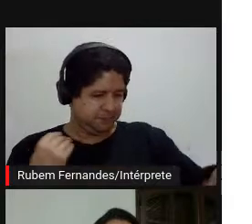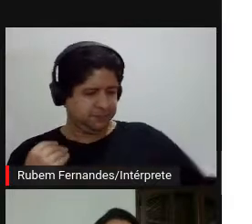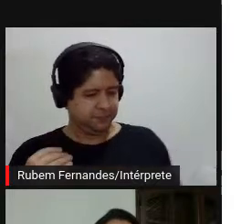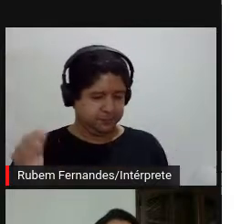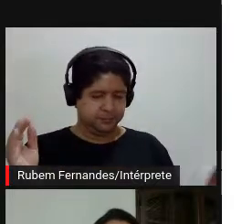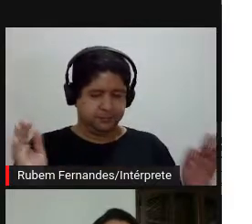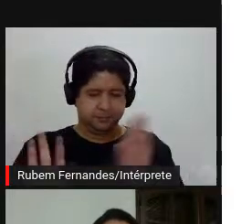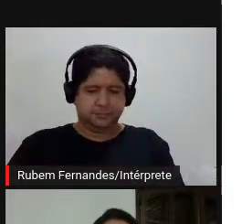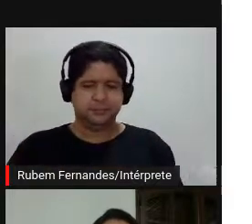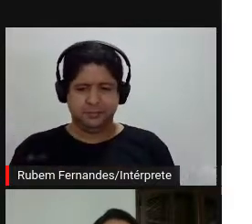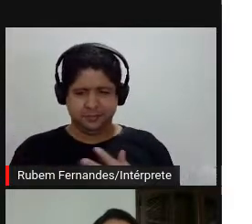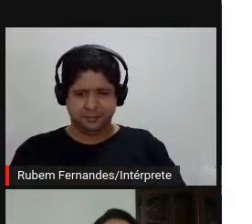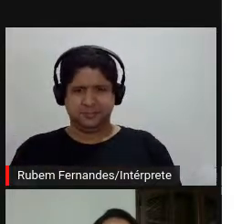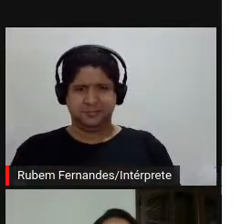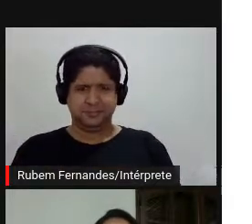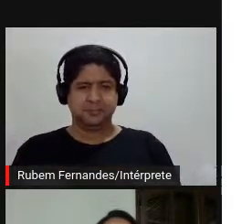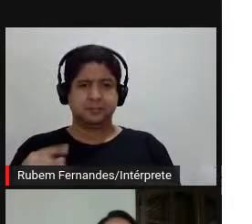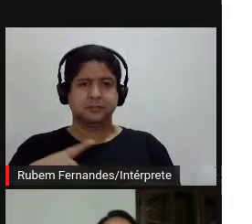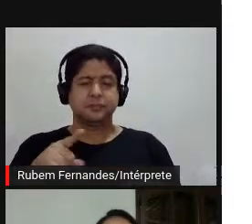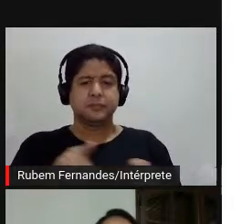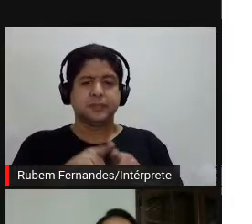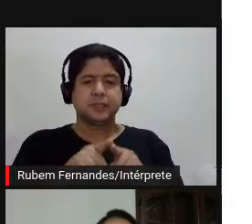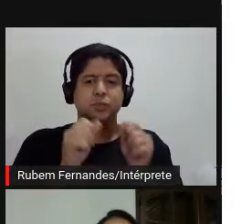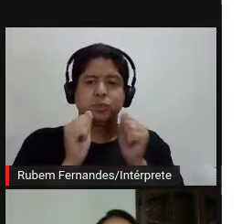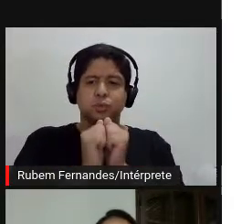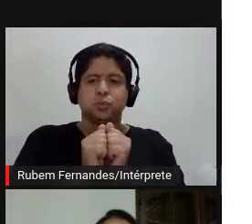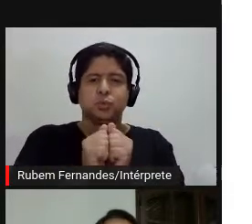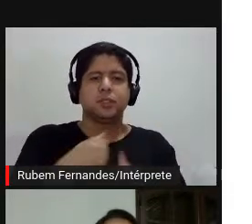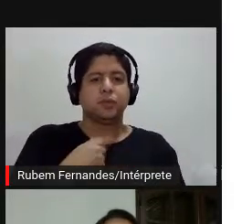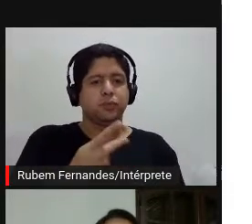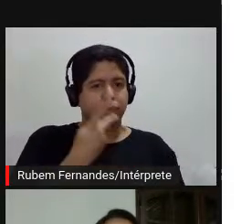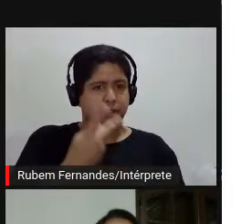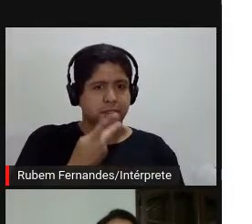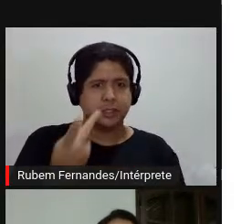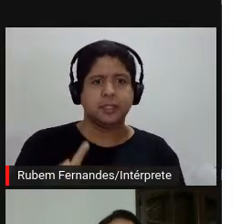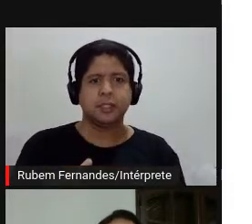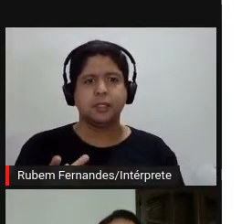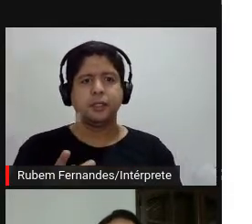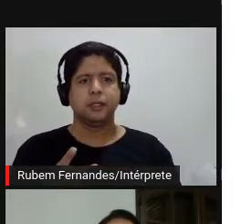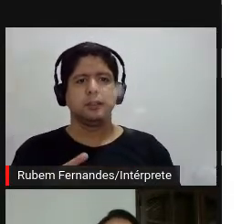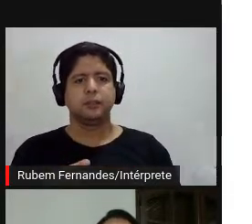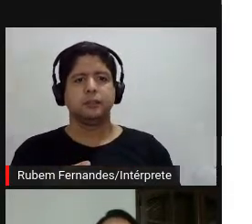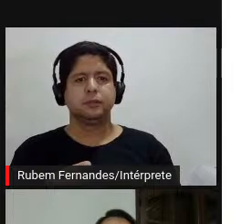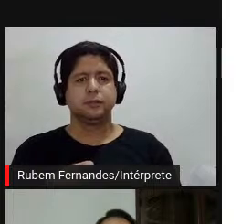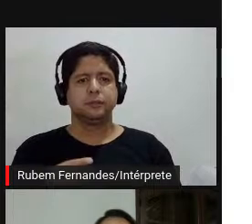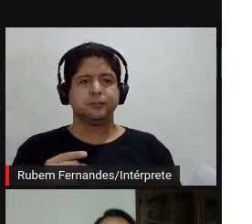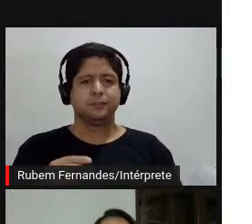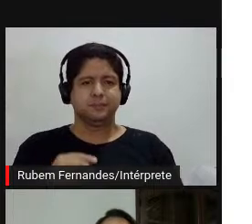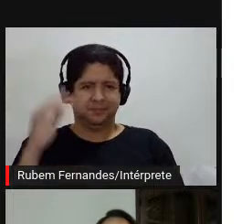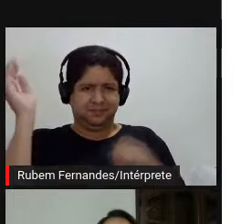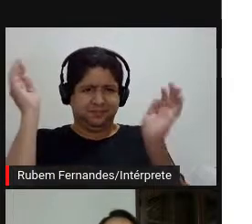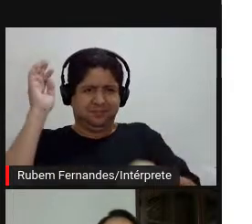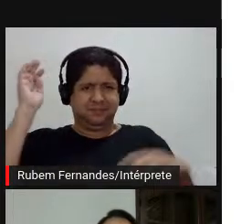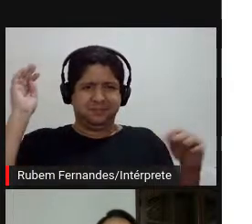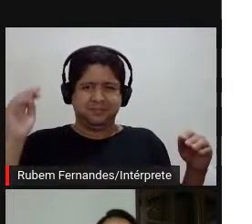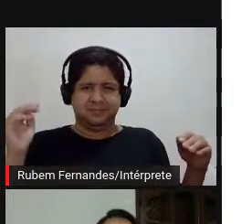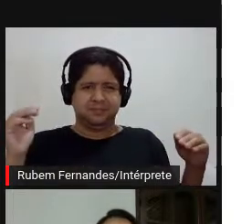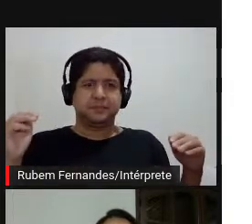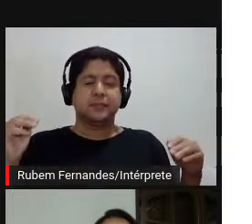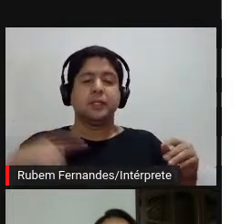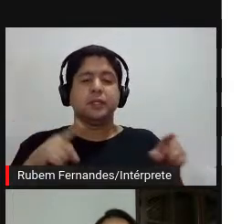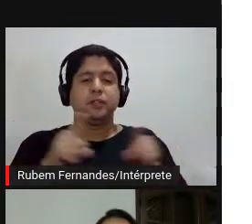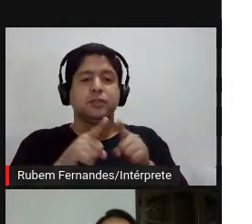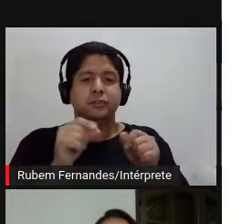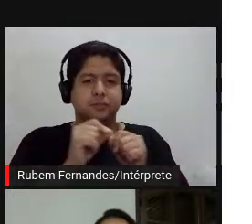obra, que seria esse sujeito que está lá numa postura de certa forma contemplativa ali, olhando o